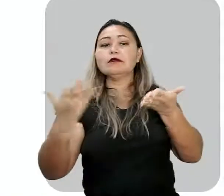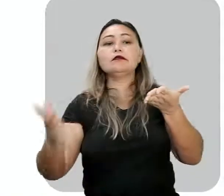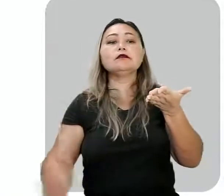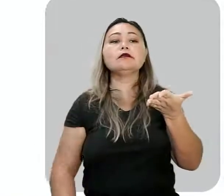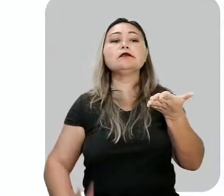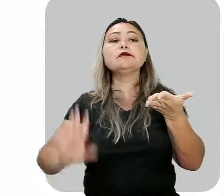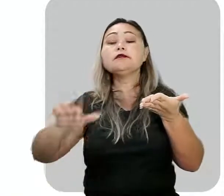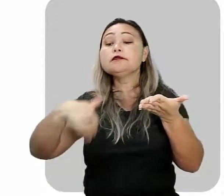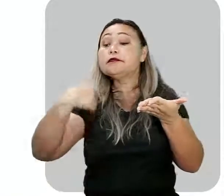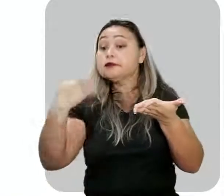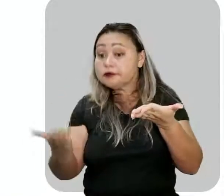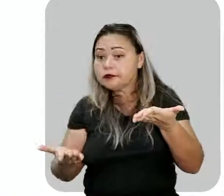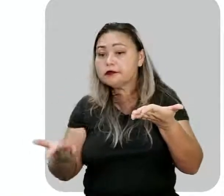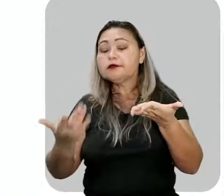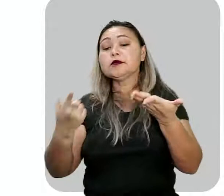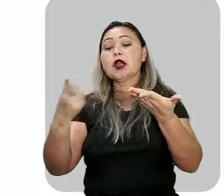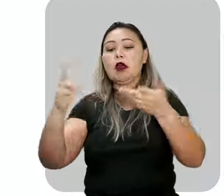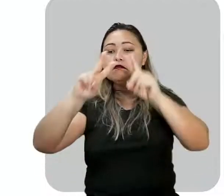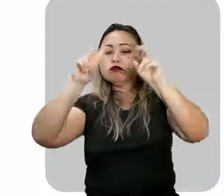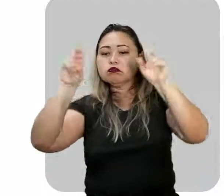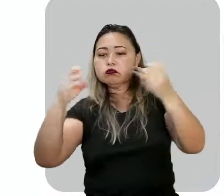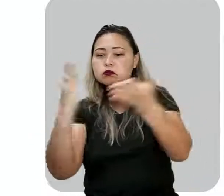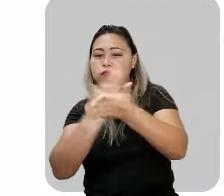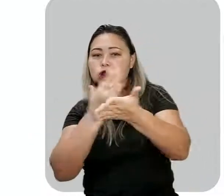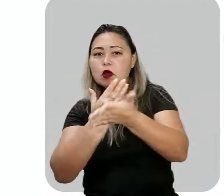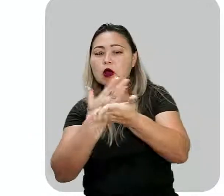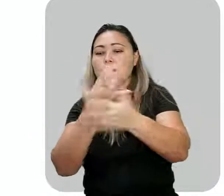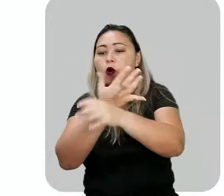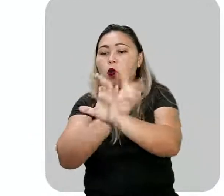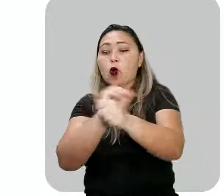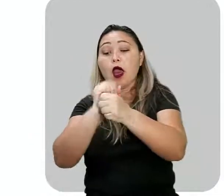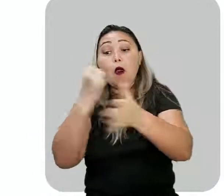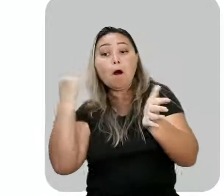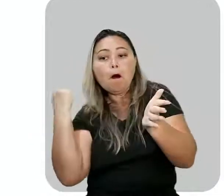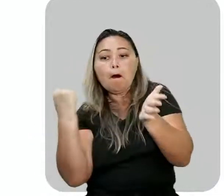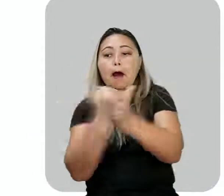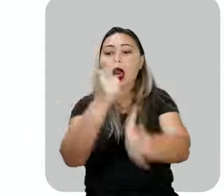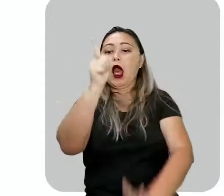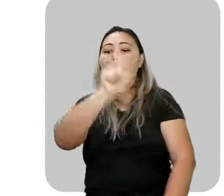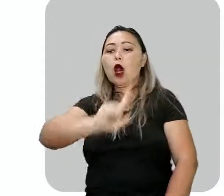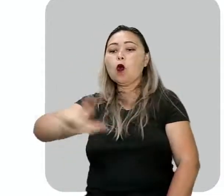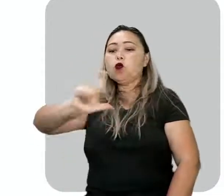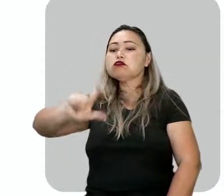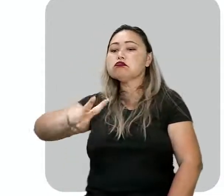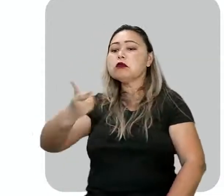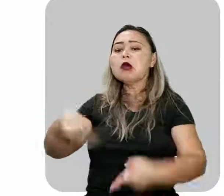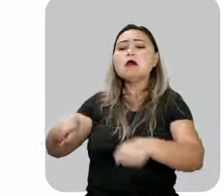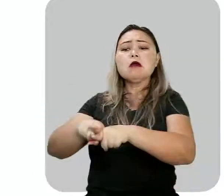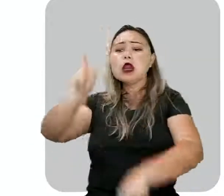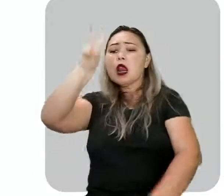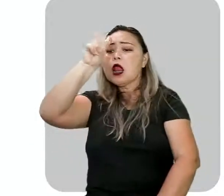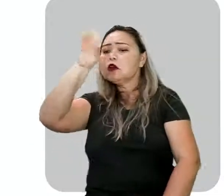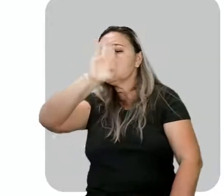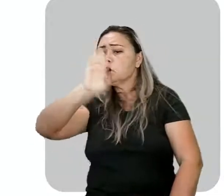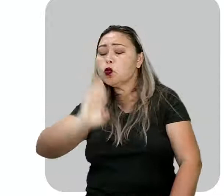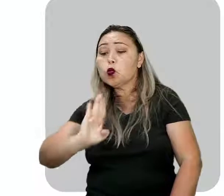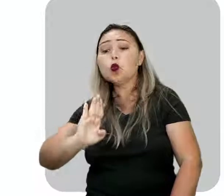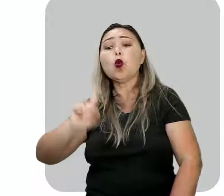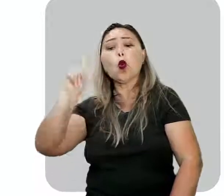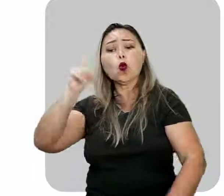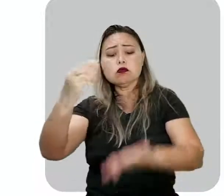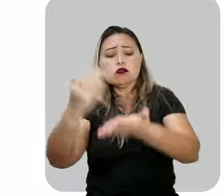Por esse motivo, os sertões representam o marco da literatura e na história do Brasil, sendo,